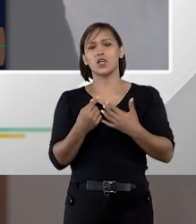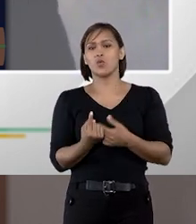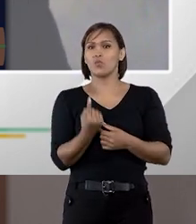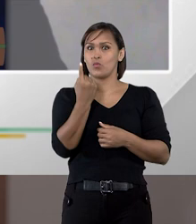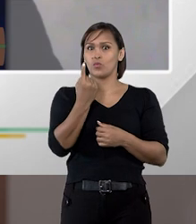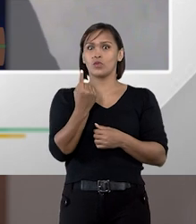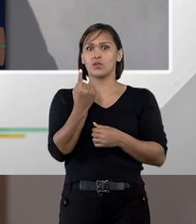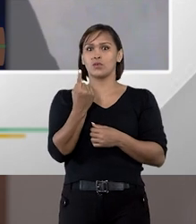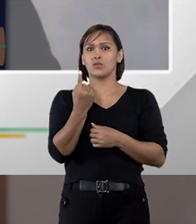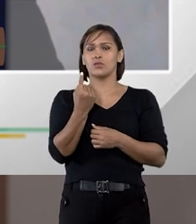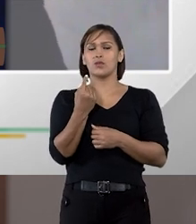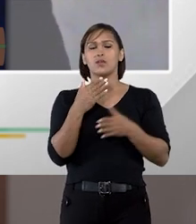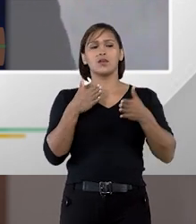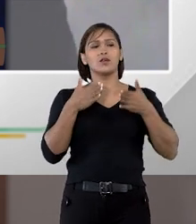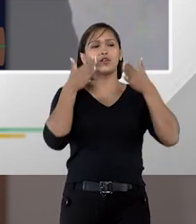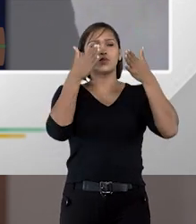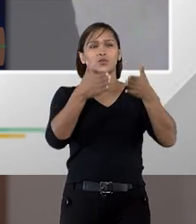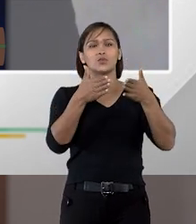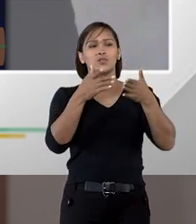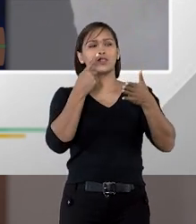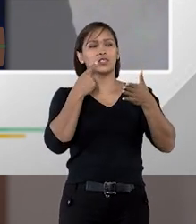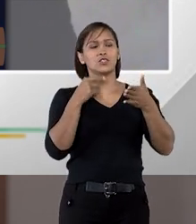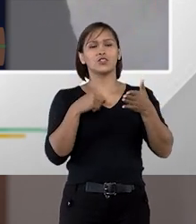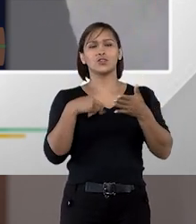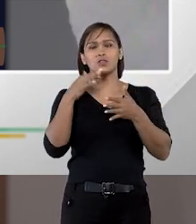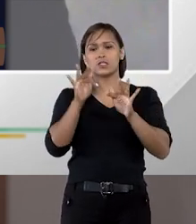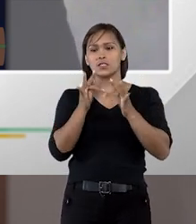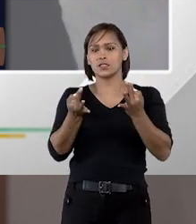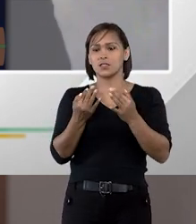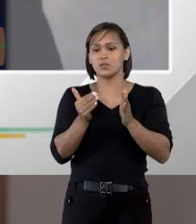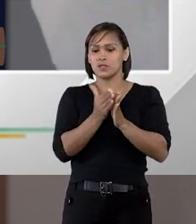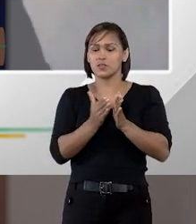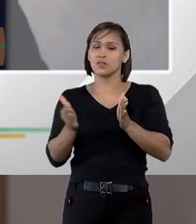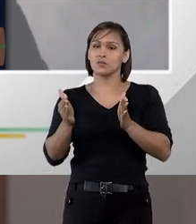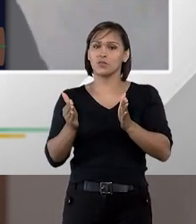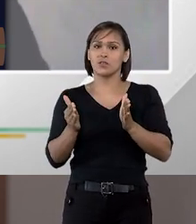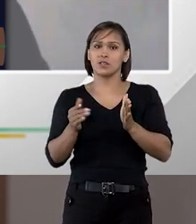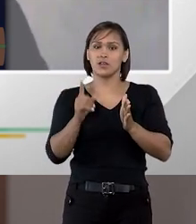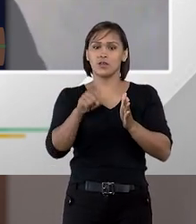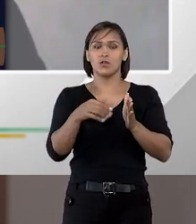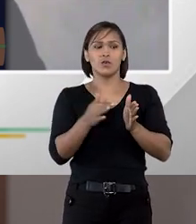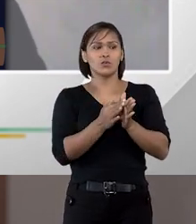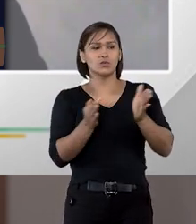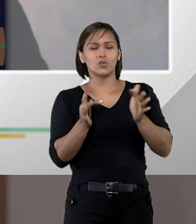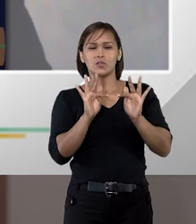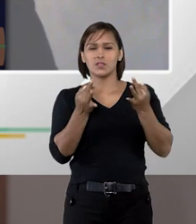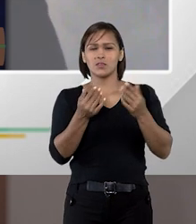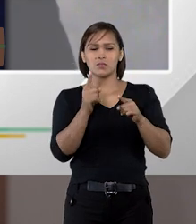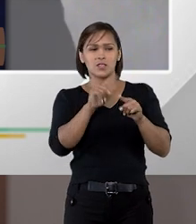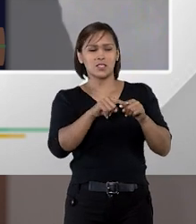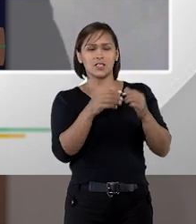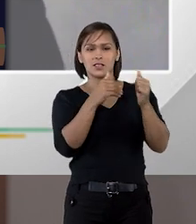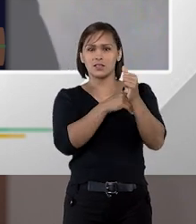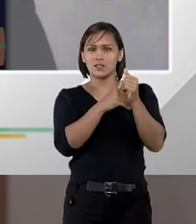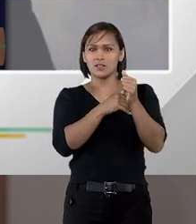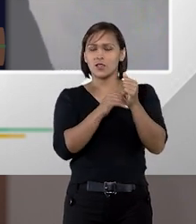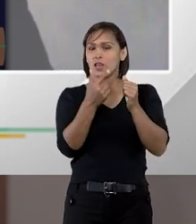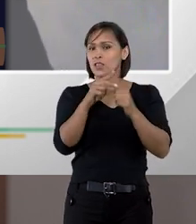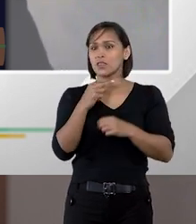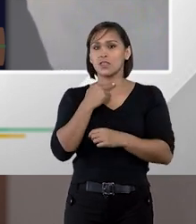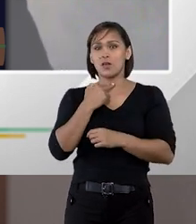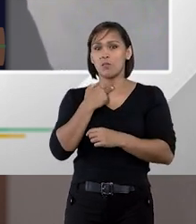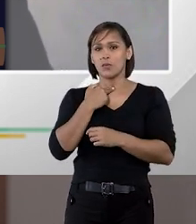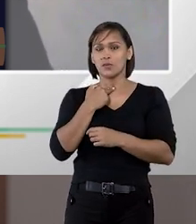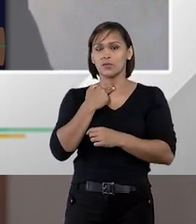absoluto no sentido subjetivo e no sentido temporal no sentido subjetivo esse sigilo